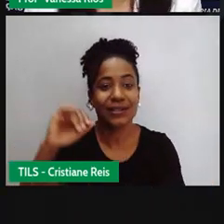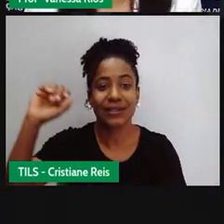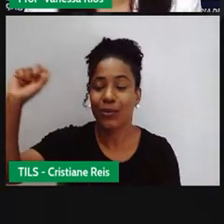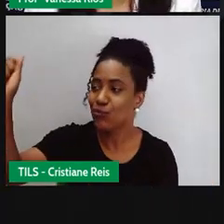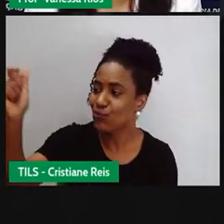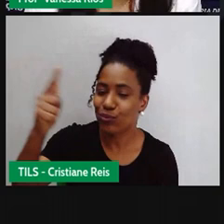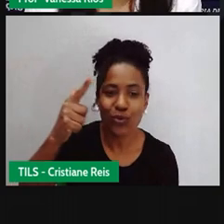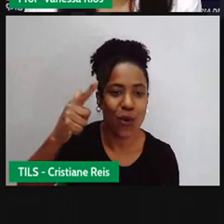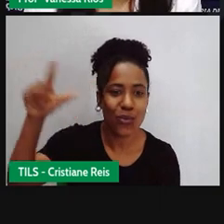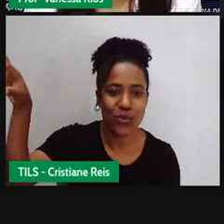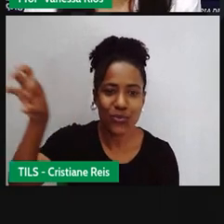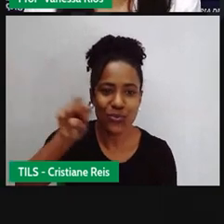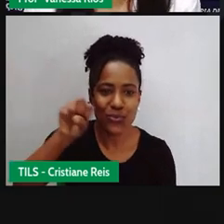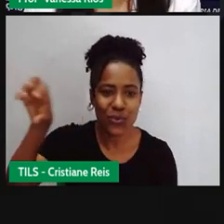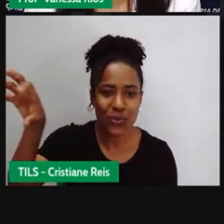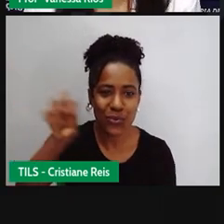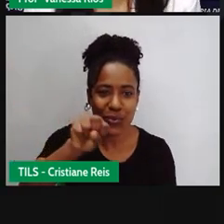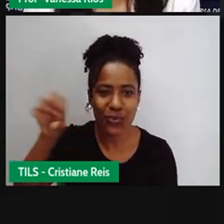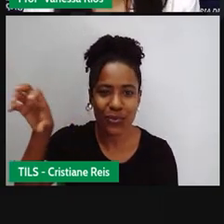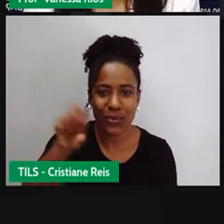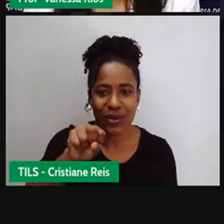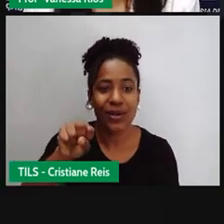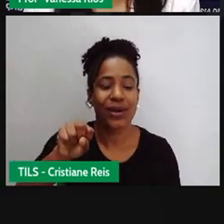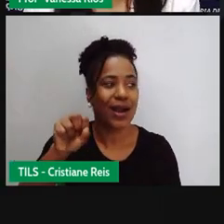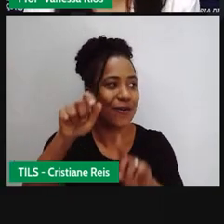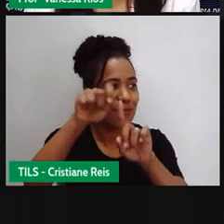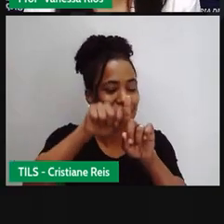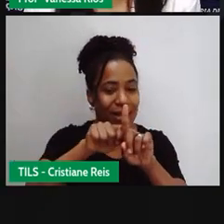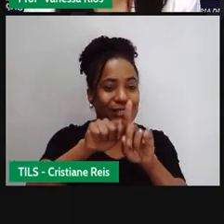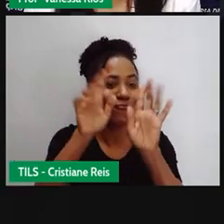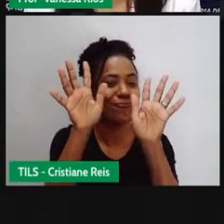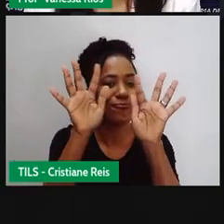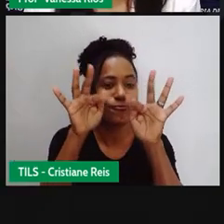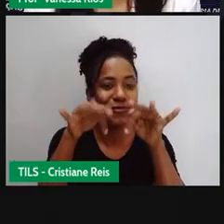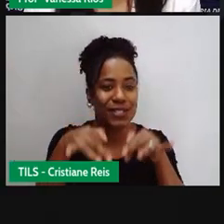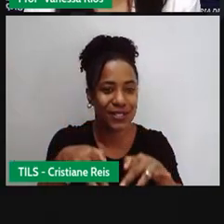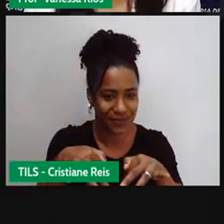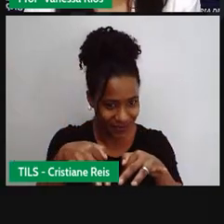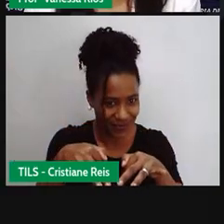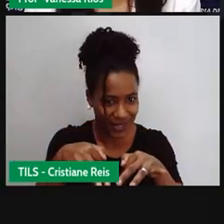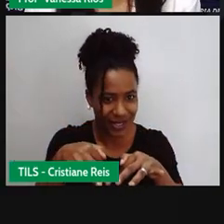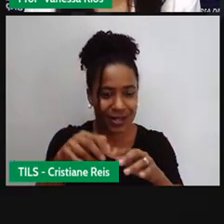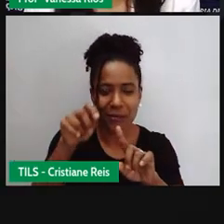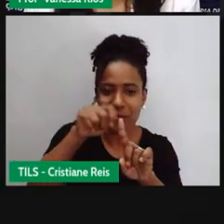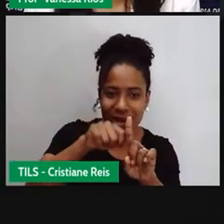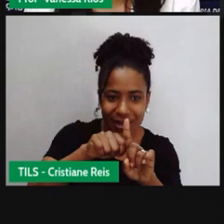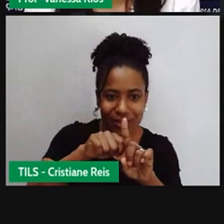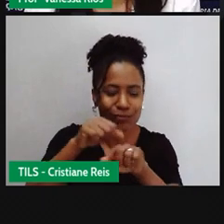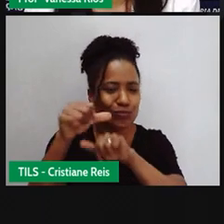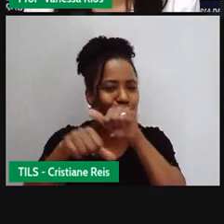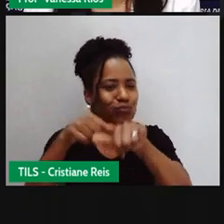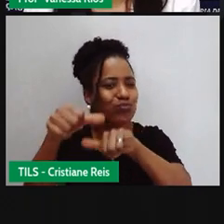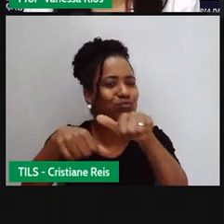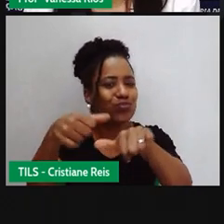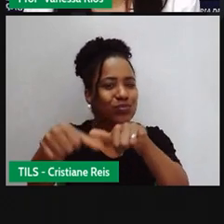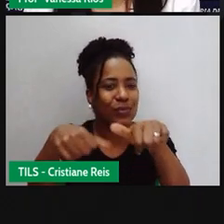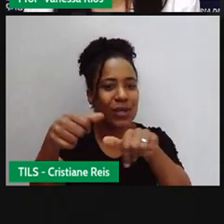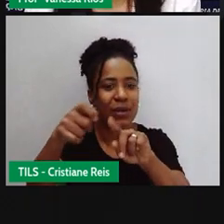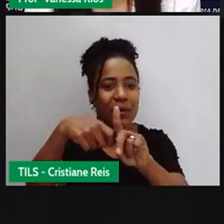captada pelo sol. Então, no final do mês, né, passando aí de um mês para outro, passando o tempo,